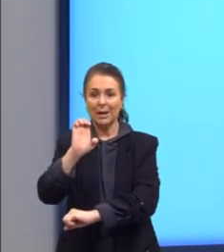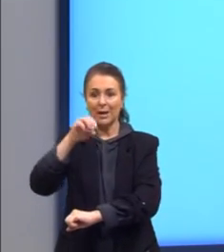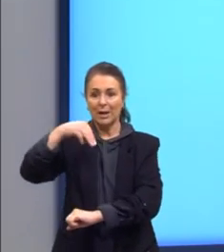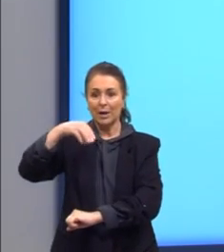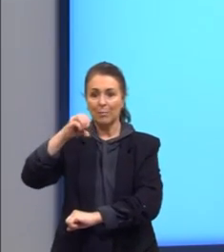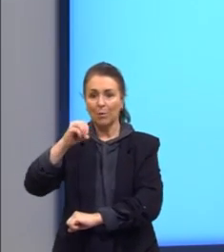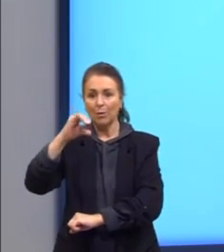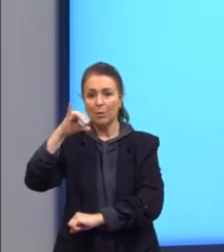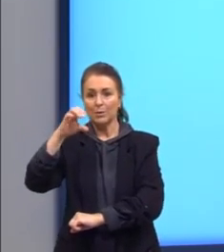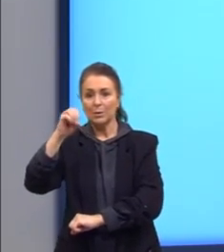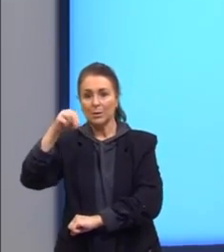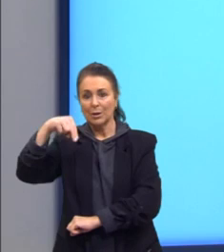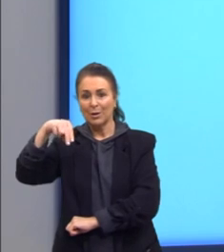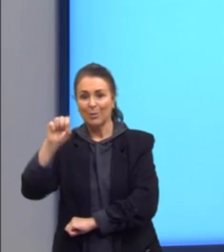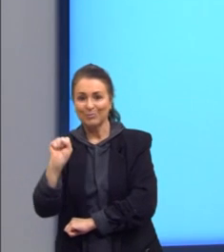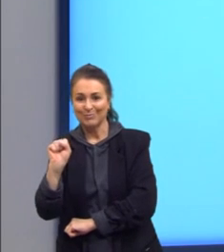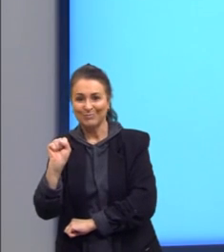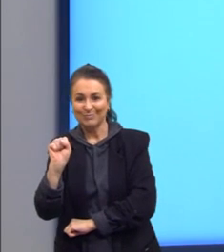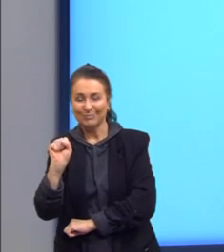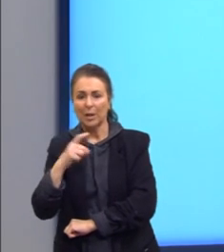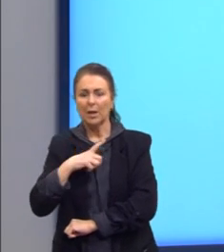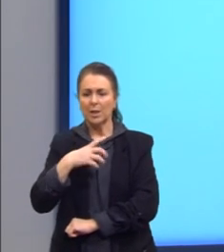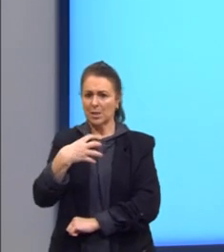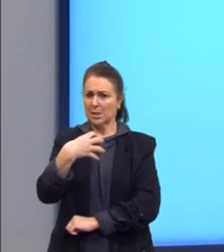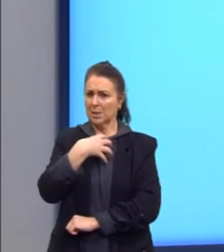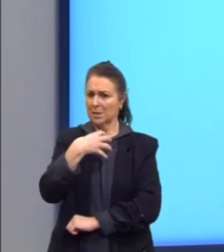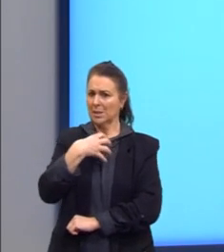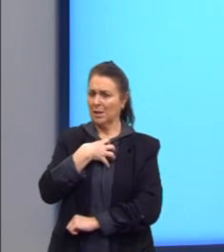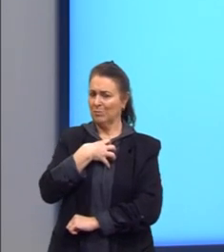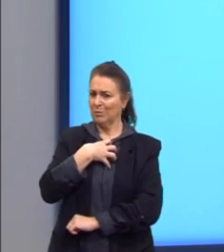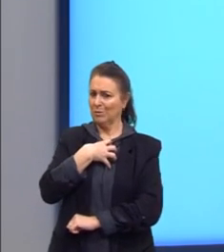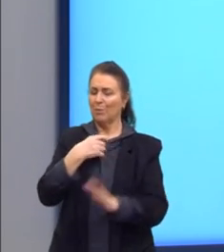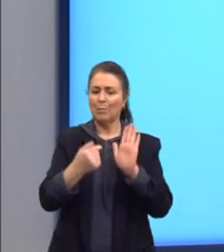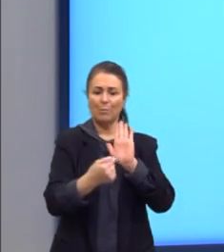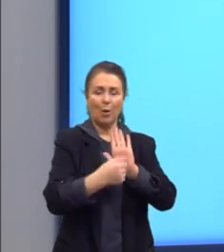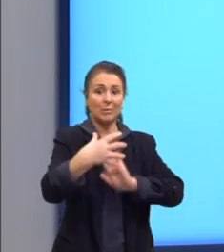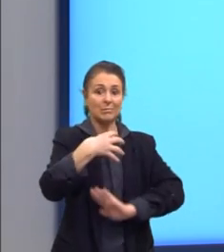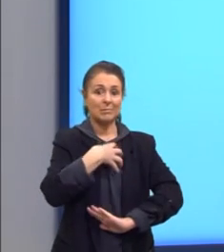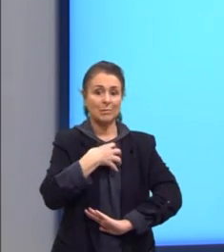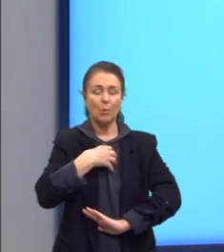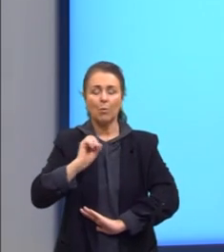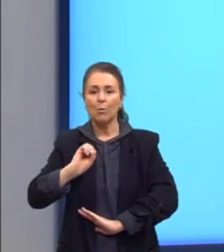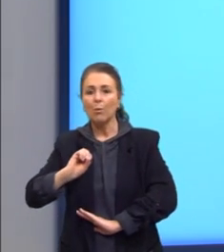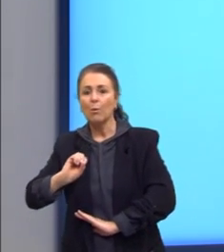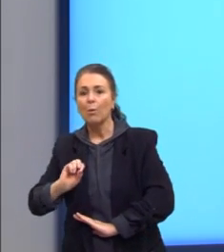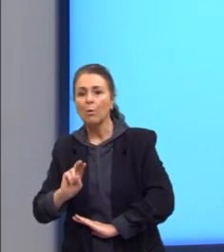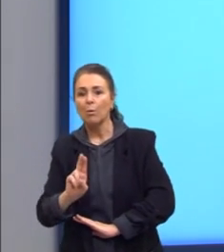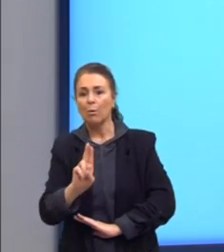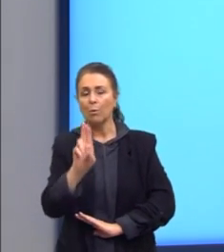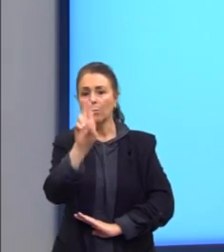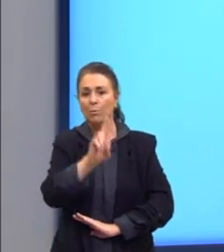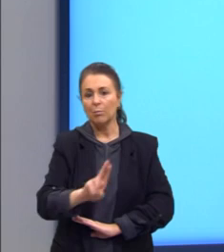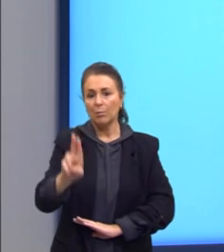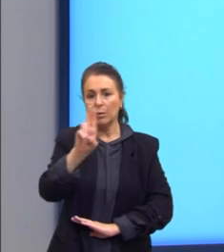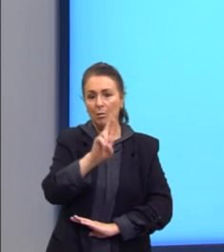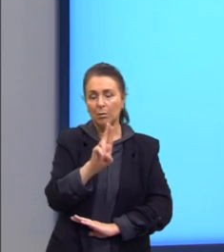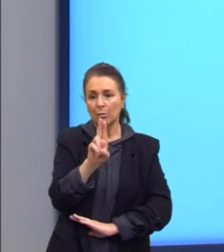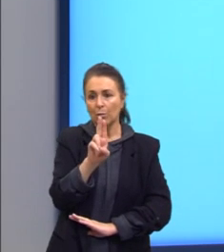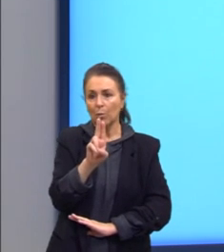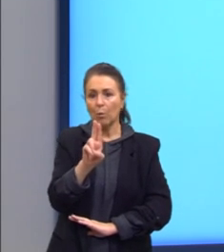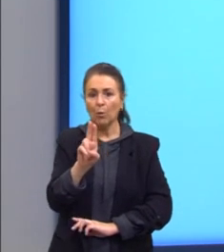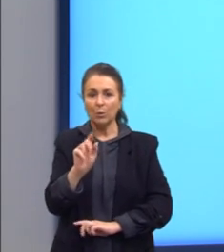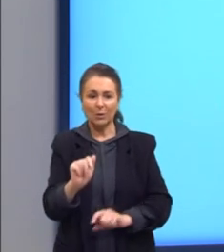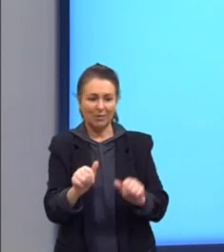que a gente pode usar para expressar aí sentimentos, ou pelo uso aí das nossas